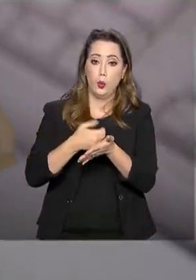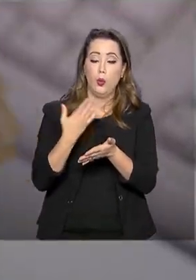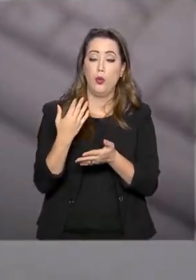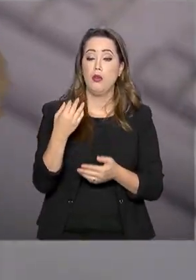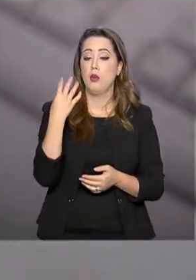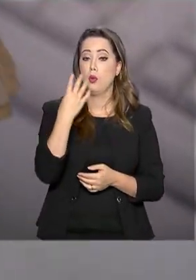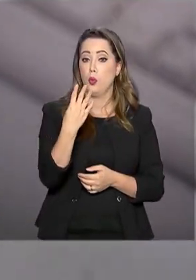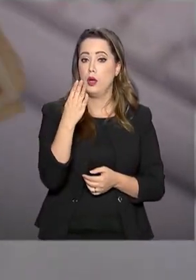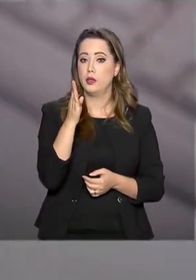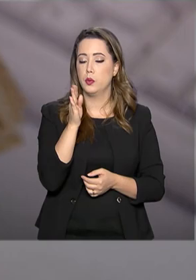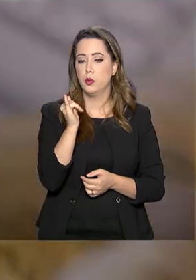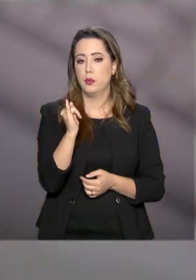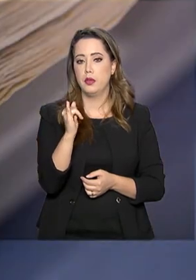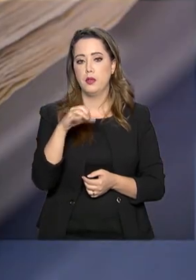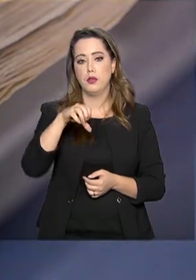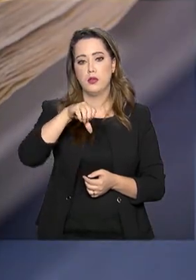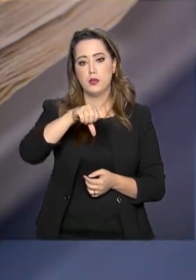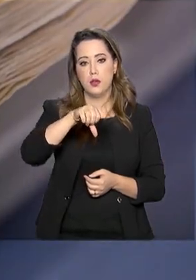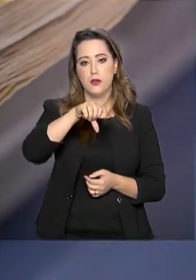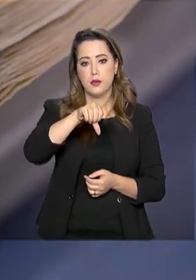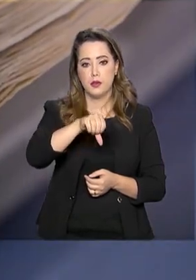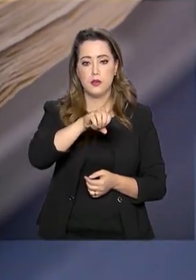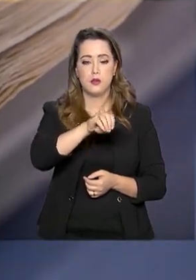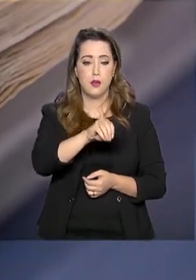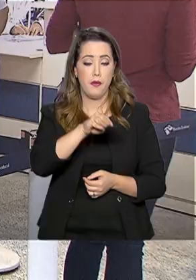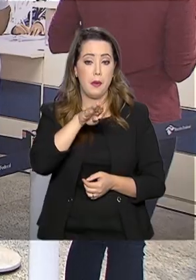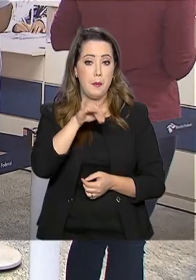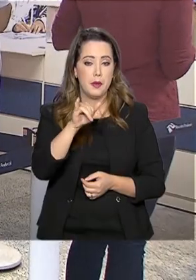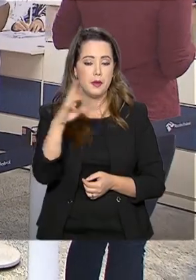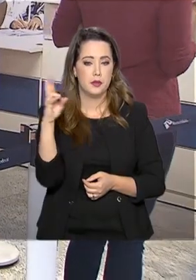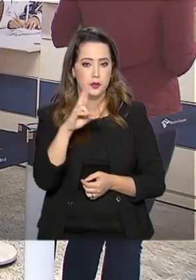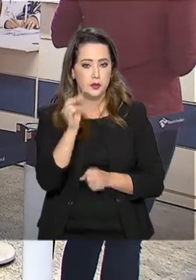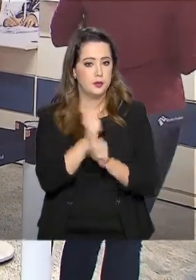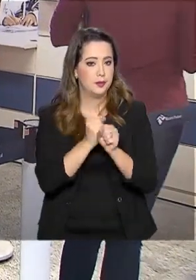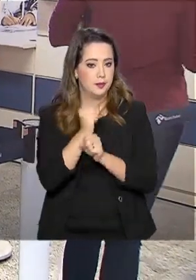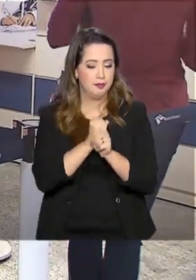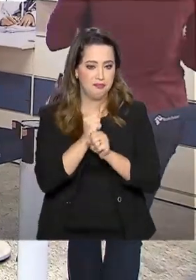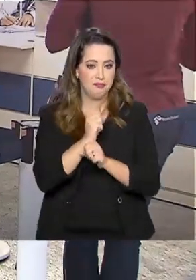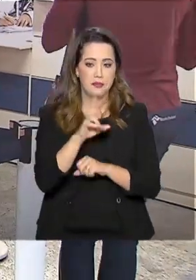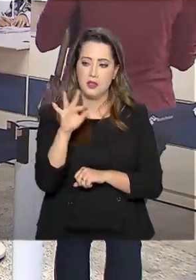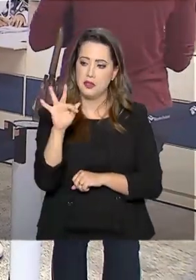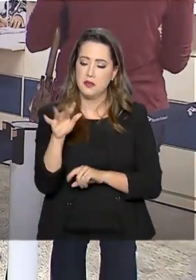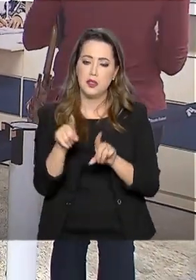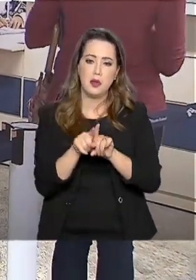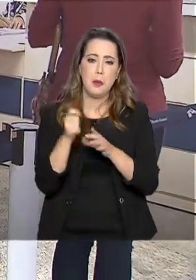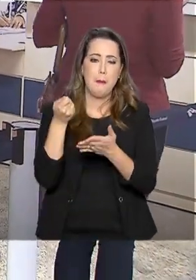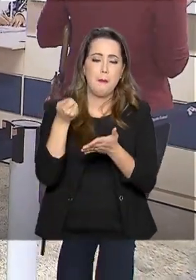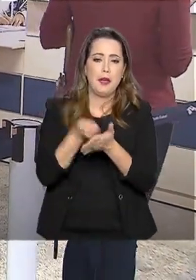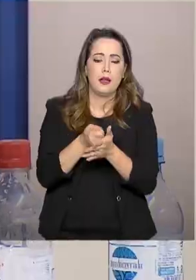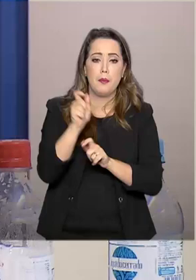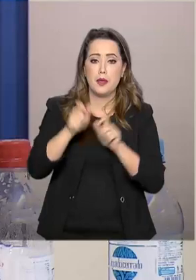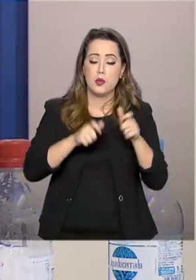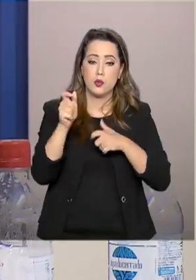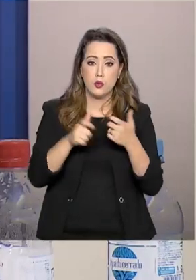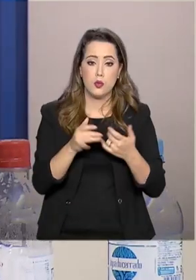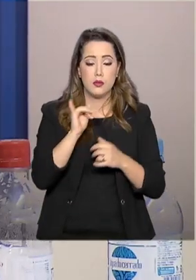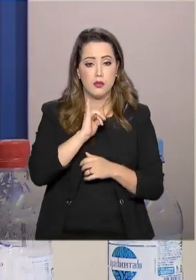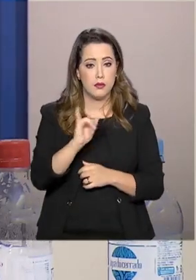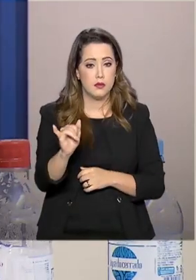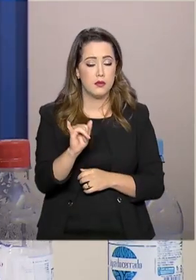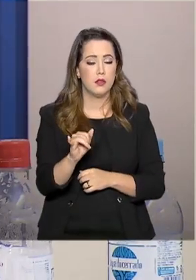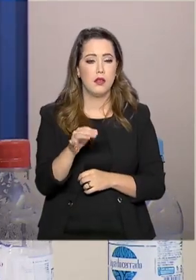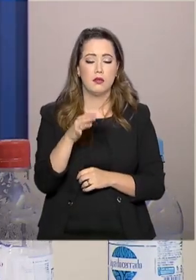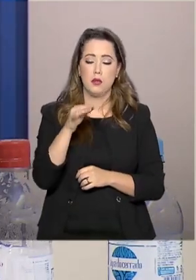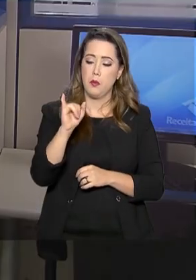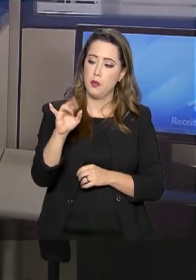,990 milhões este ano. A Receita também vai pagar contribuintes que fizeram a declaração